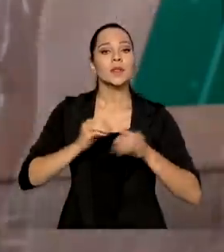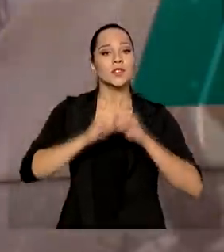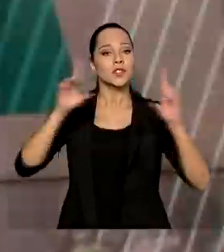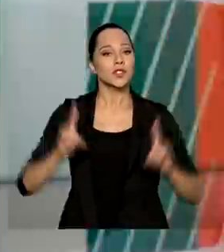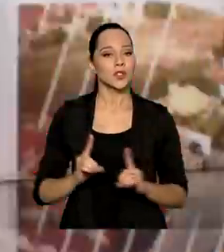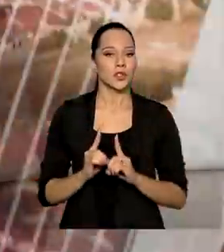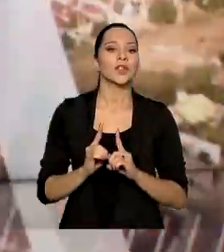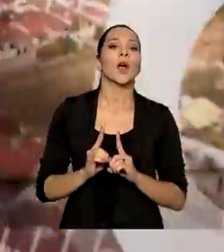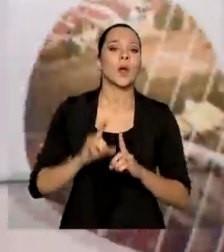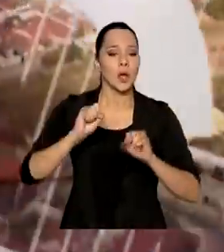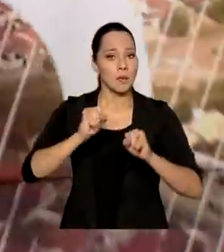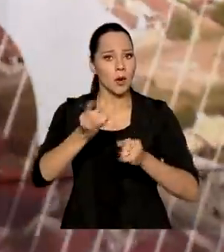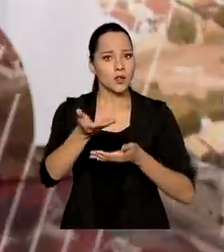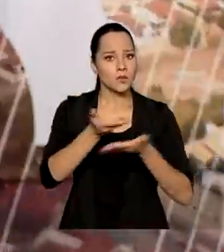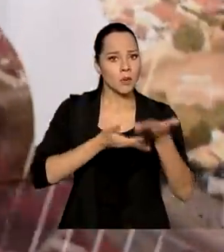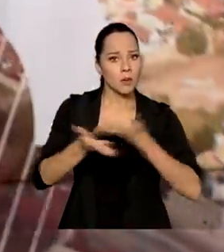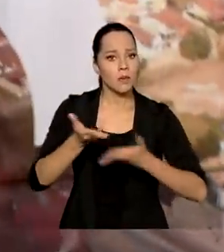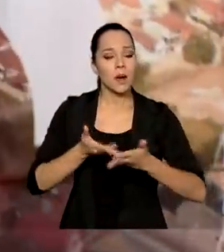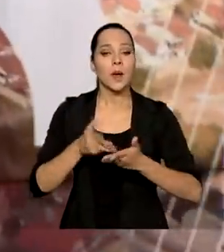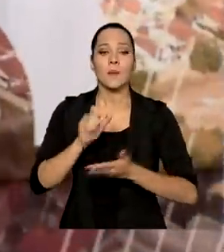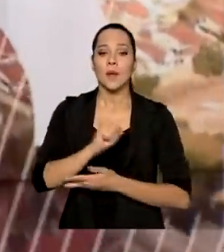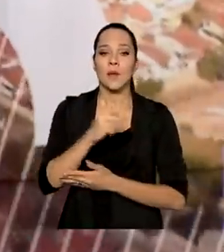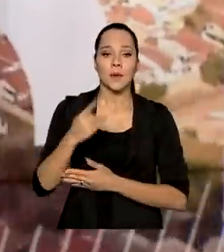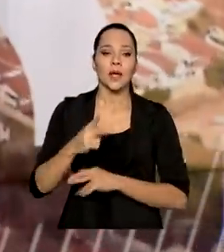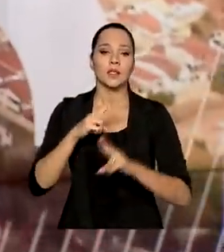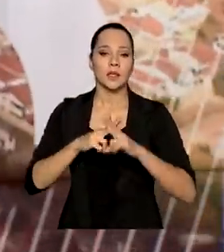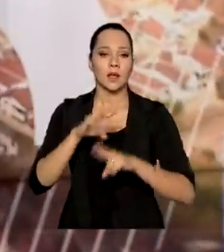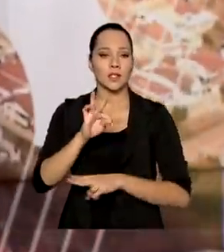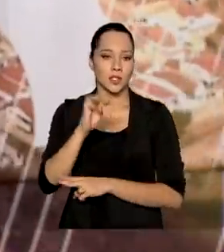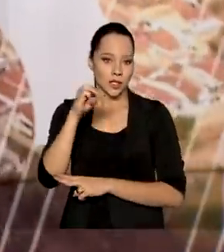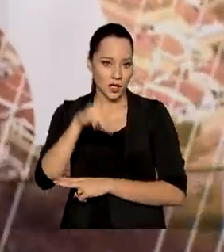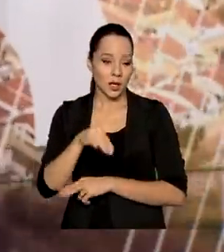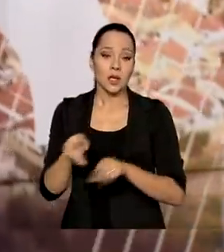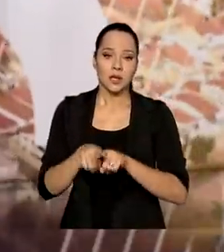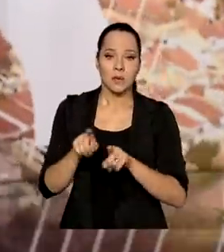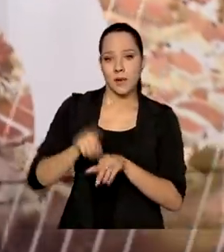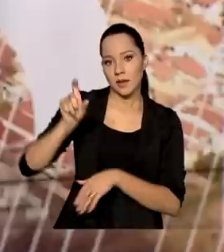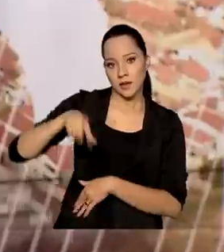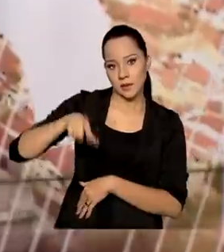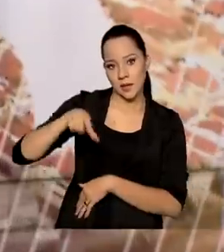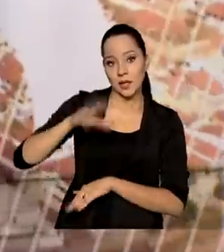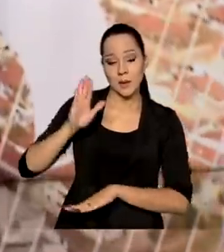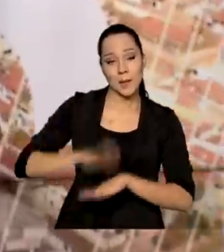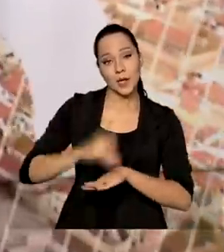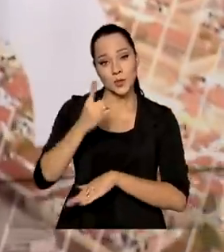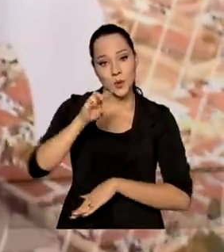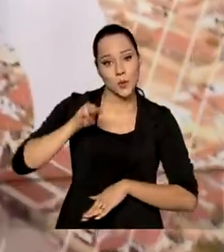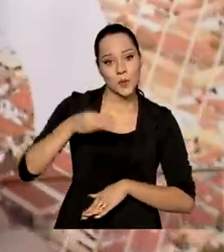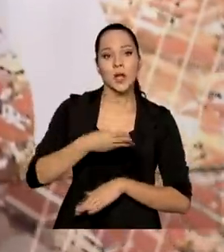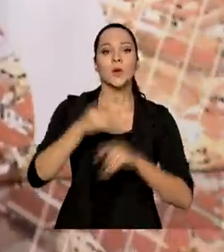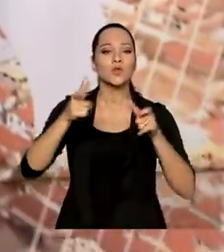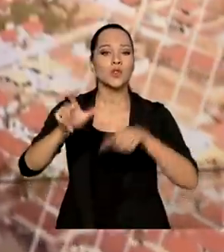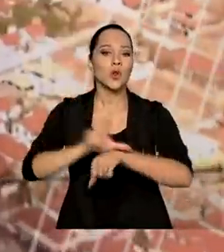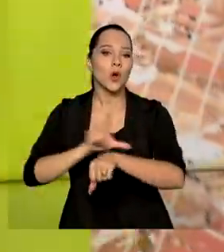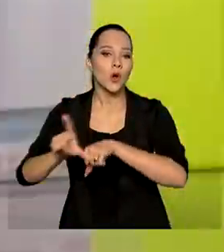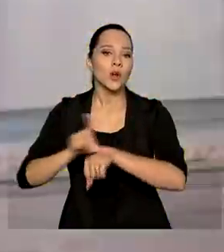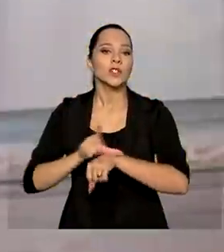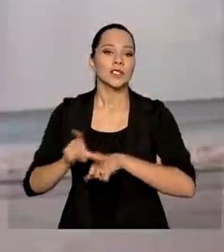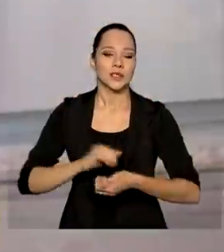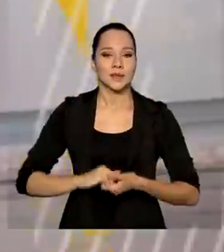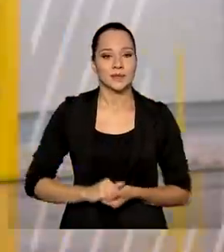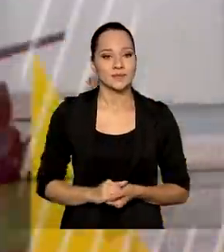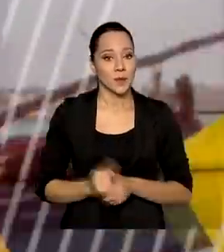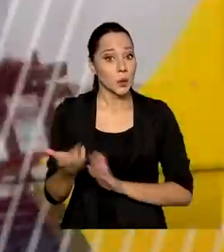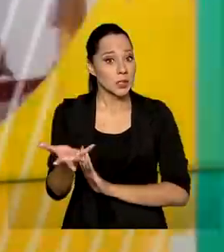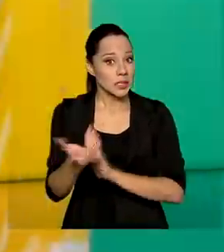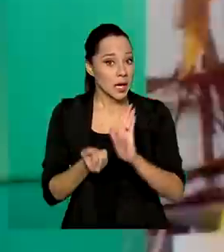digitais e poderá ser movimentado pelo aplicativo Caixa Tem e nas maquininhas em mais de 1 milhão de estabelecimentos comerciais.